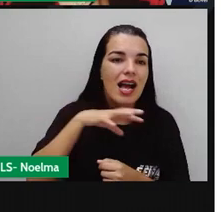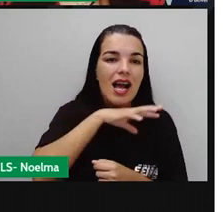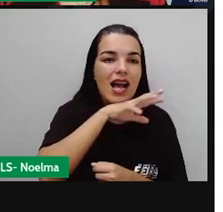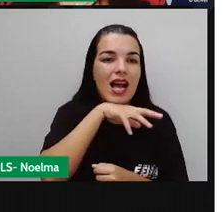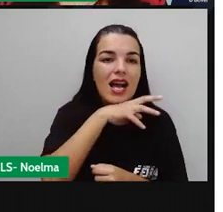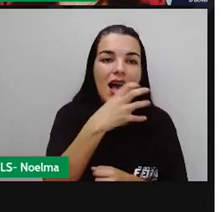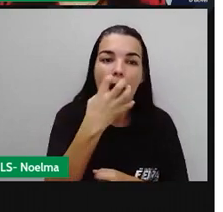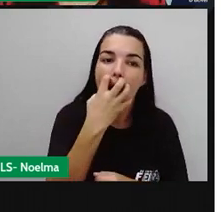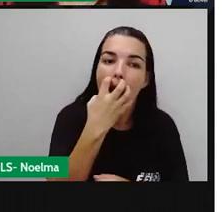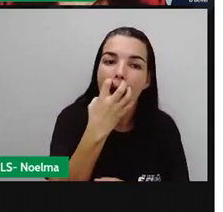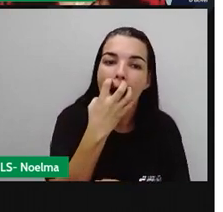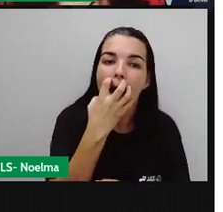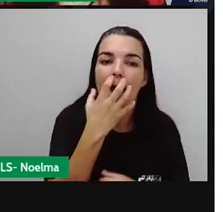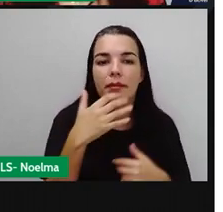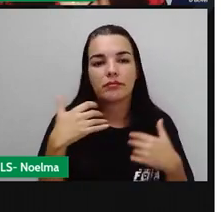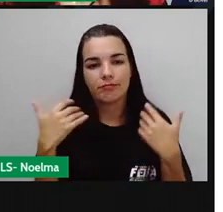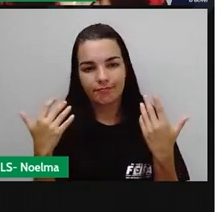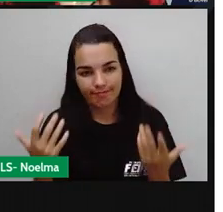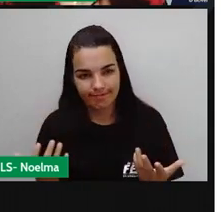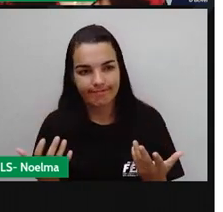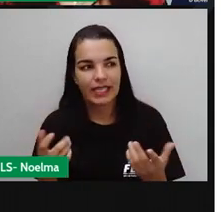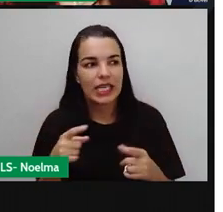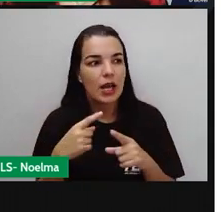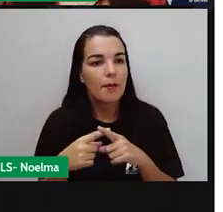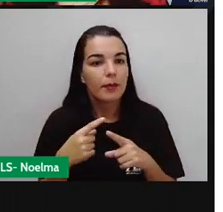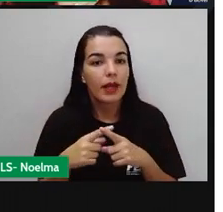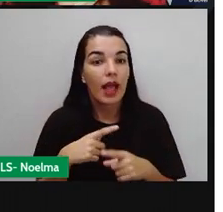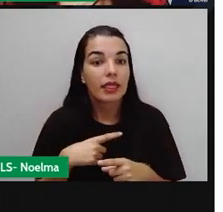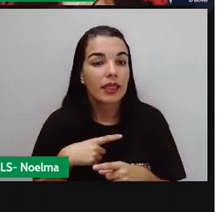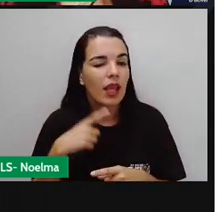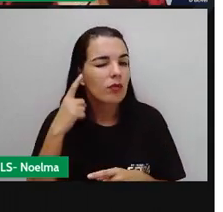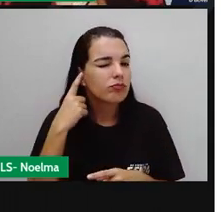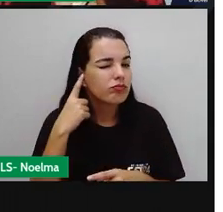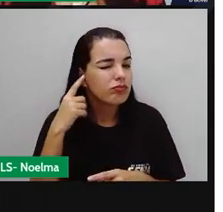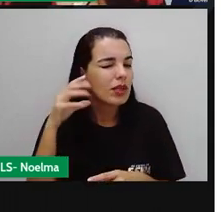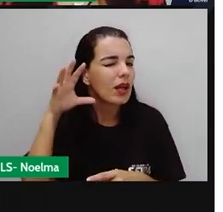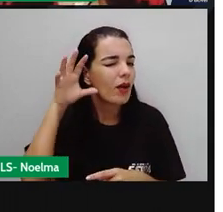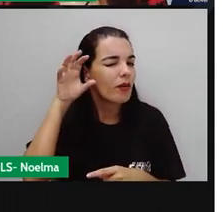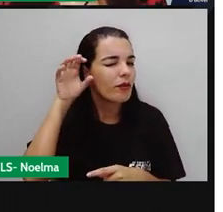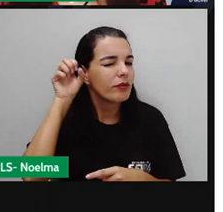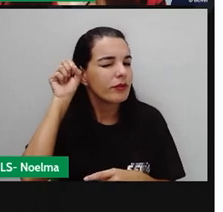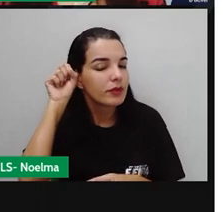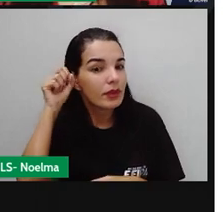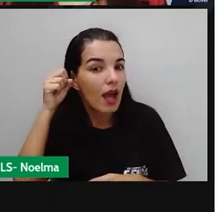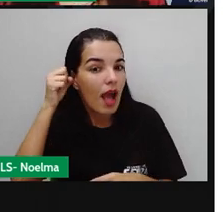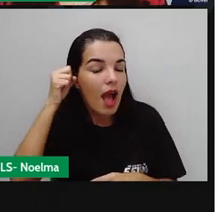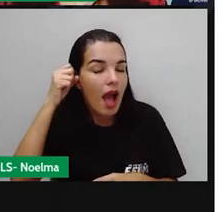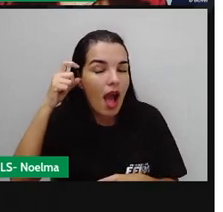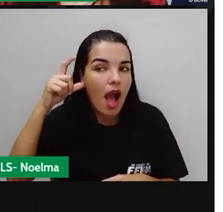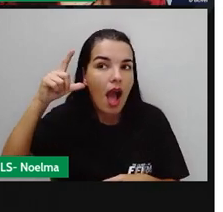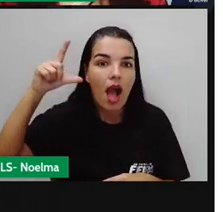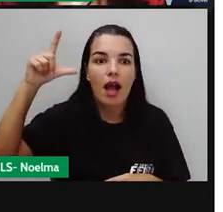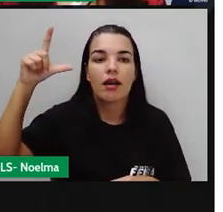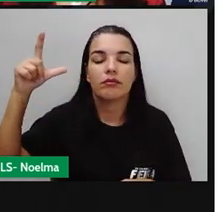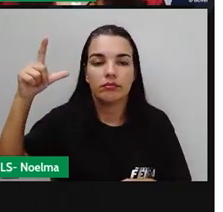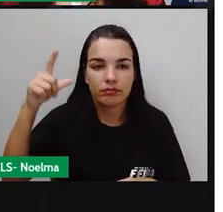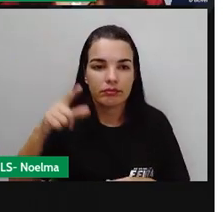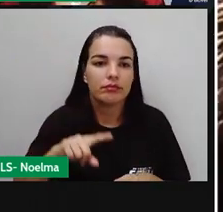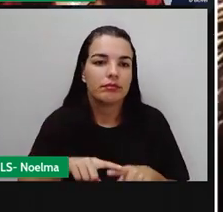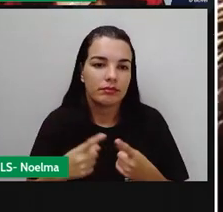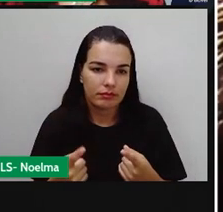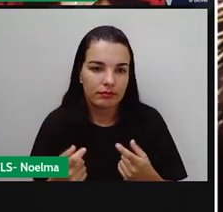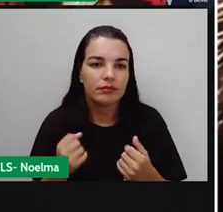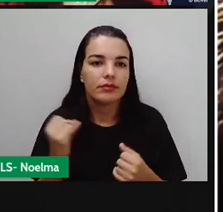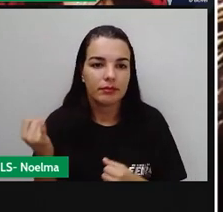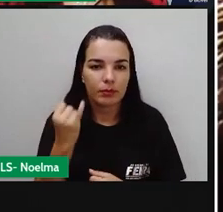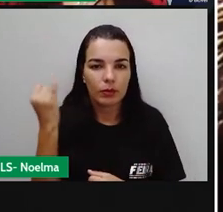artifício para os animais domésticos, que possuem ouvidos muito mais sensíveis aos barulhos e ruídos do que a